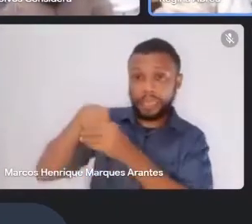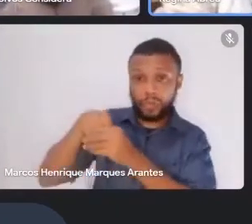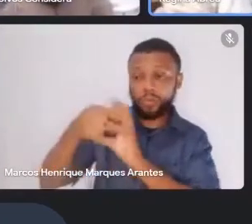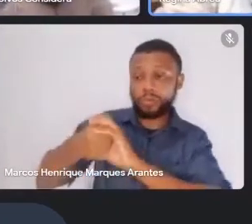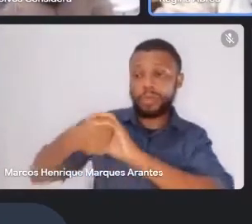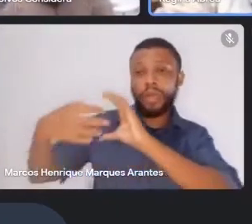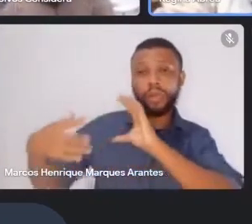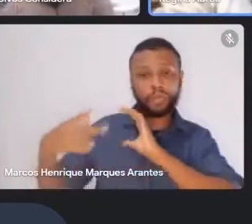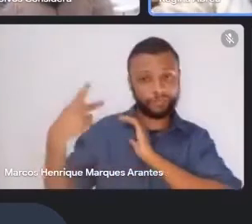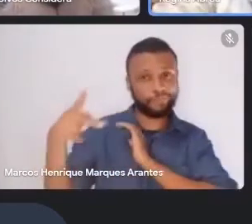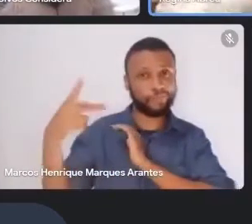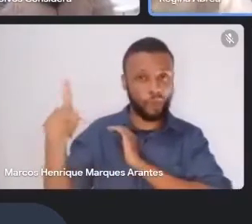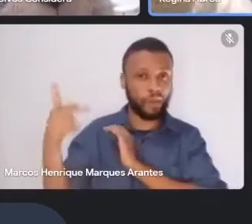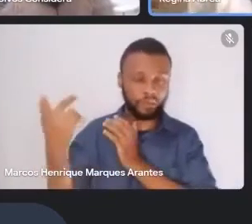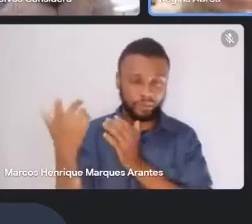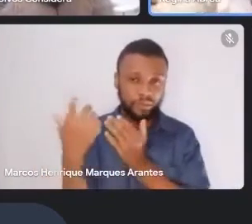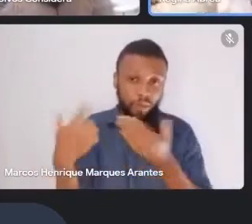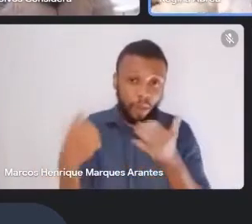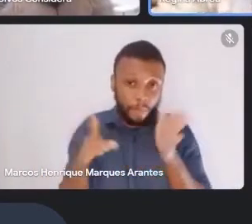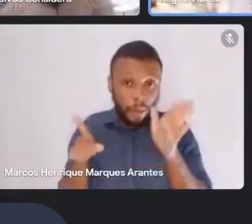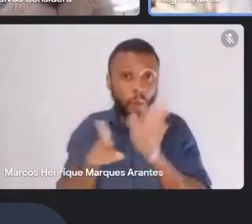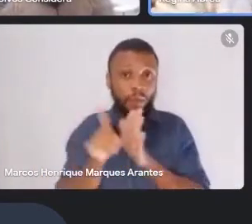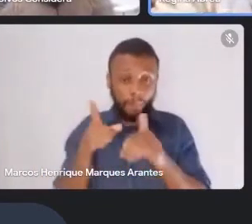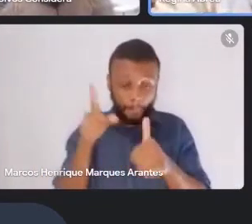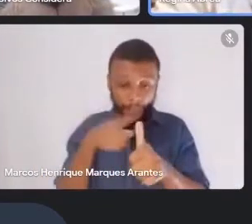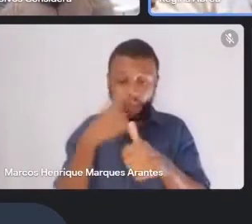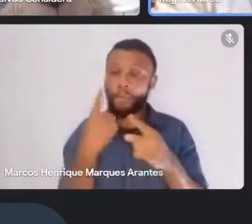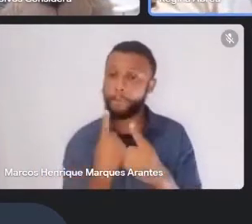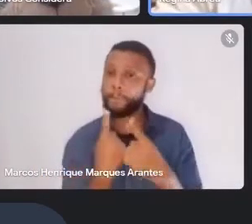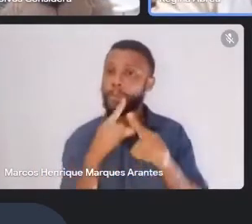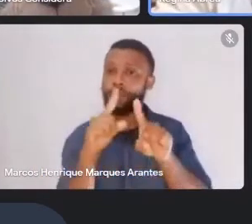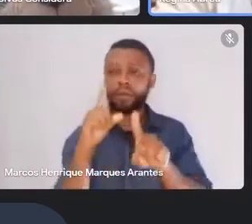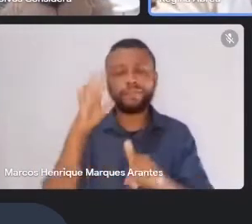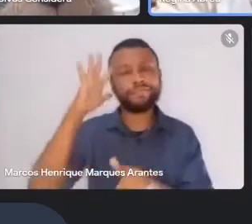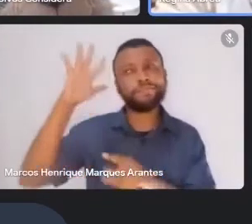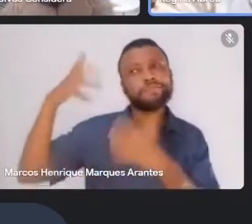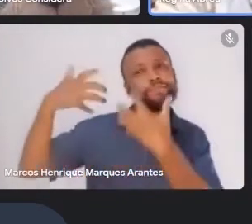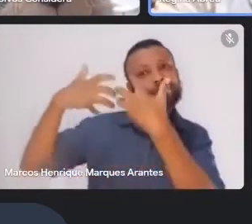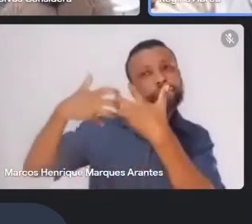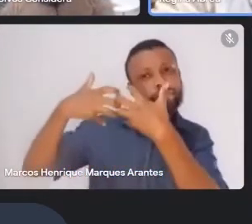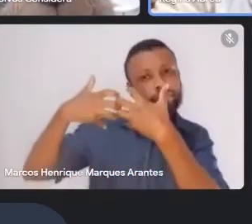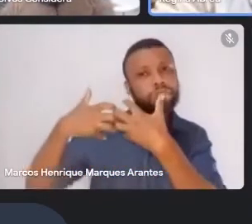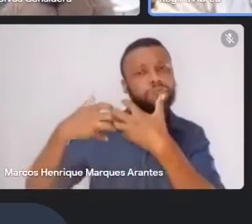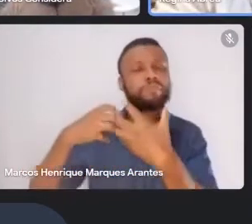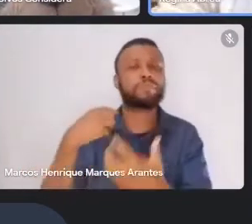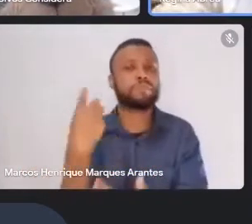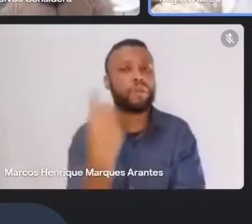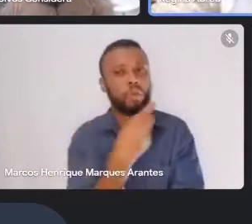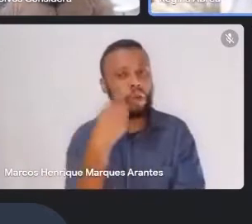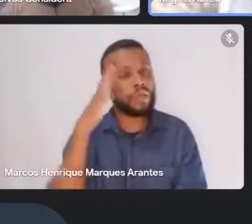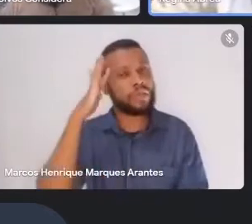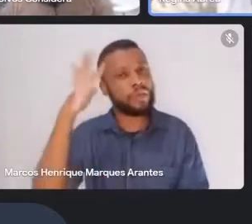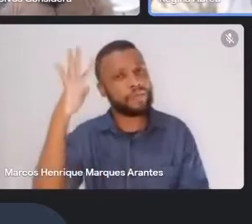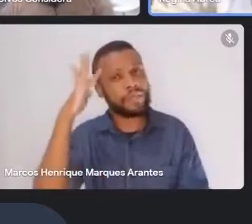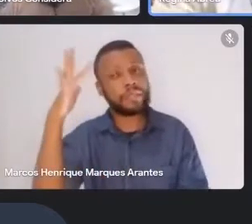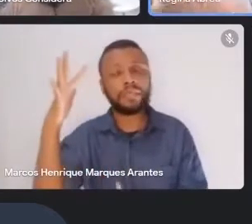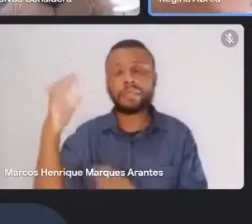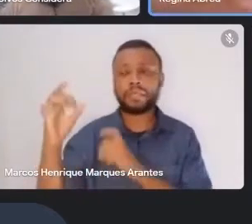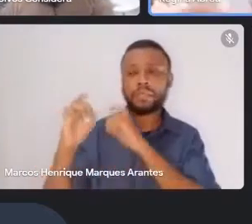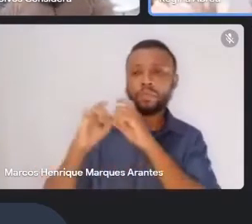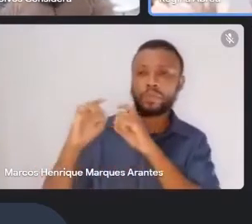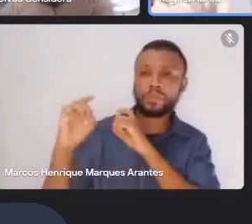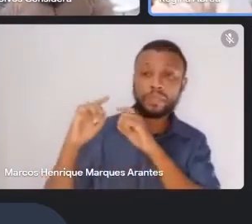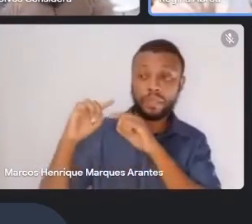Eu acho que essa era a primeira provocação aqui para a gente, né? Para a gente depois seguir aí